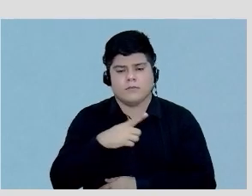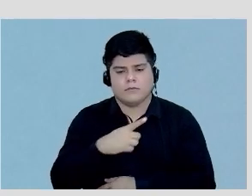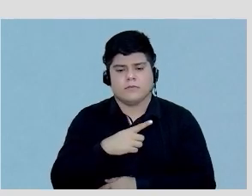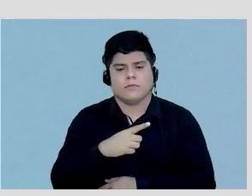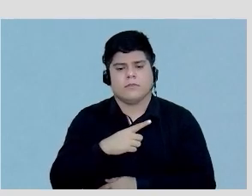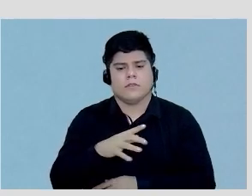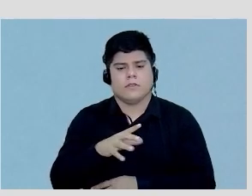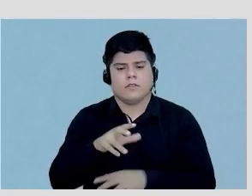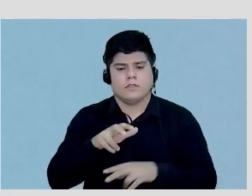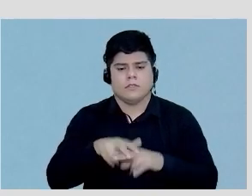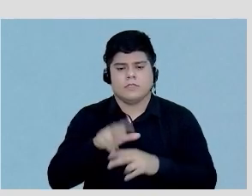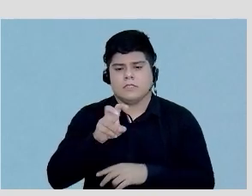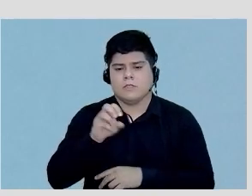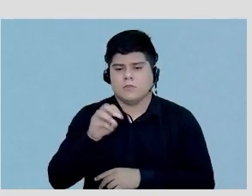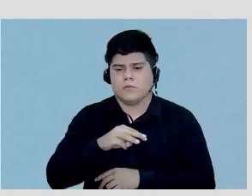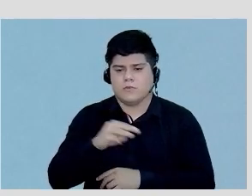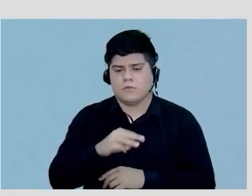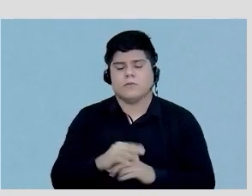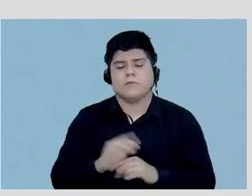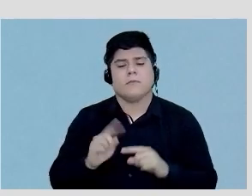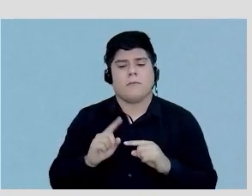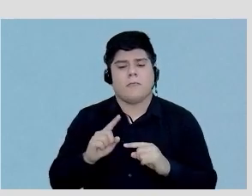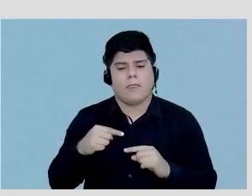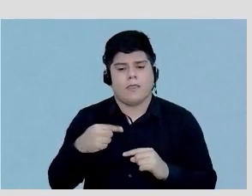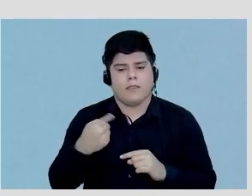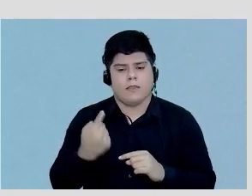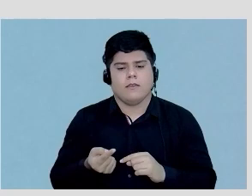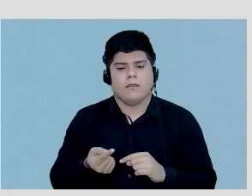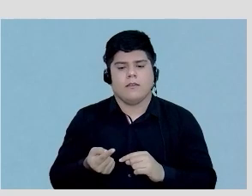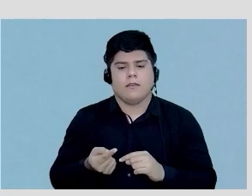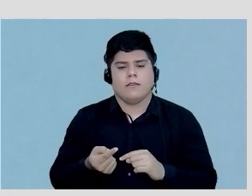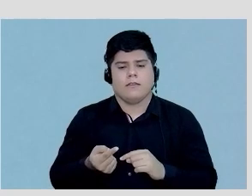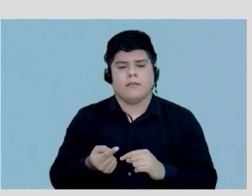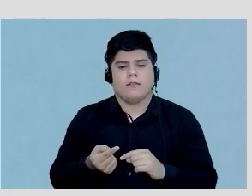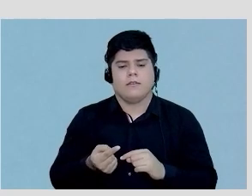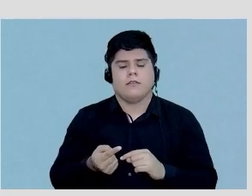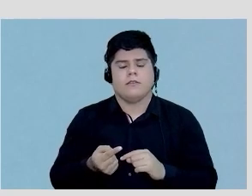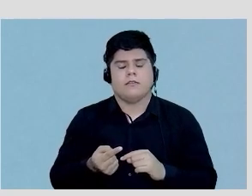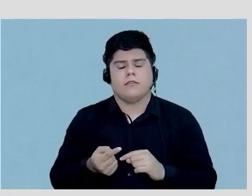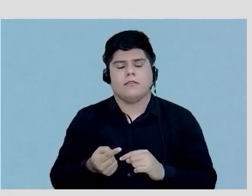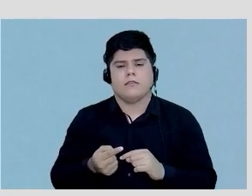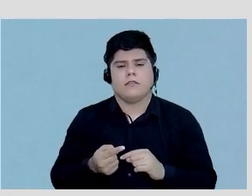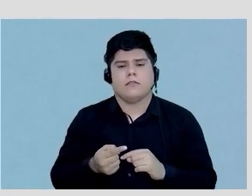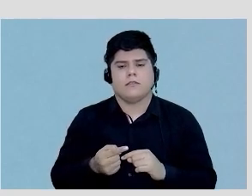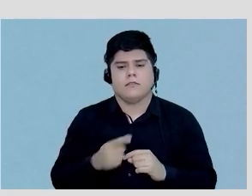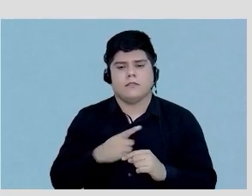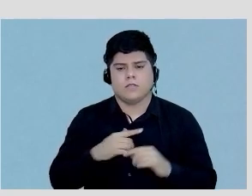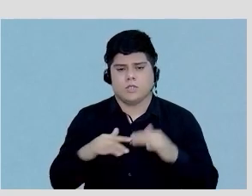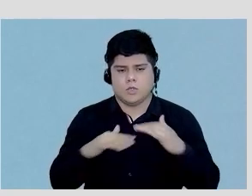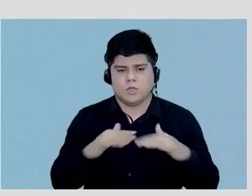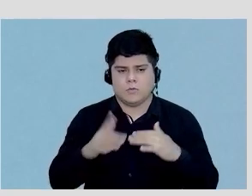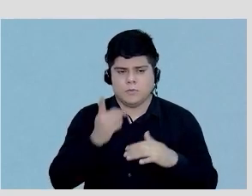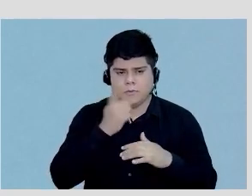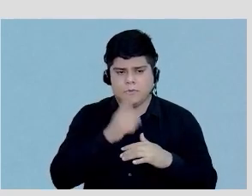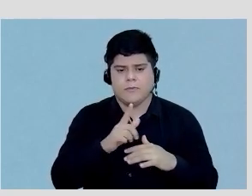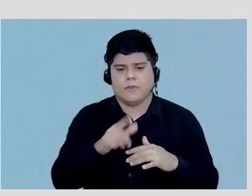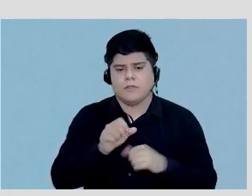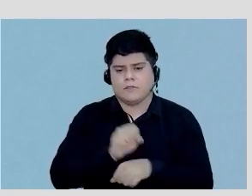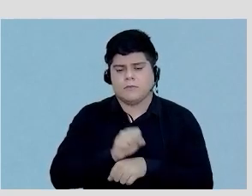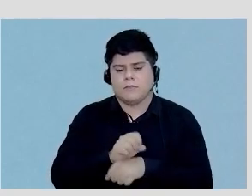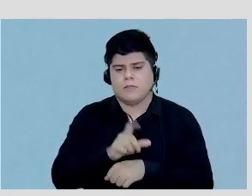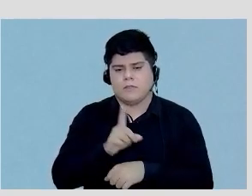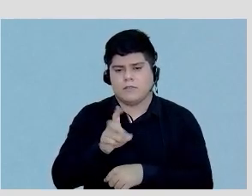dinâmica de 5 minutos. Após essa aquisição dinâmica, né? A gente aguarda 15